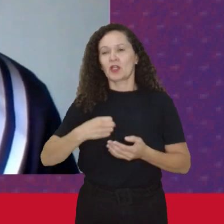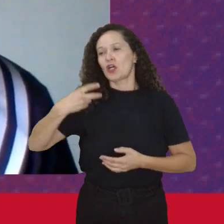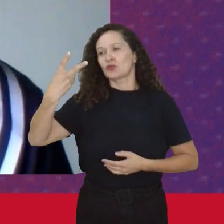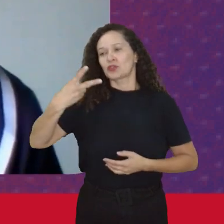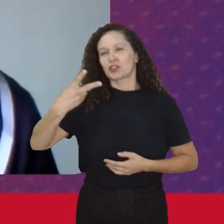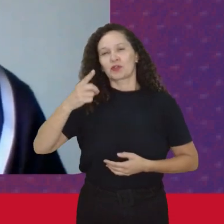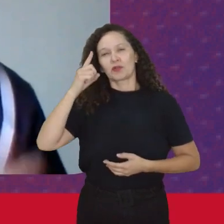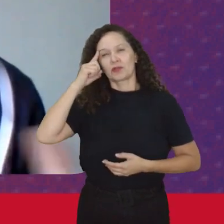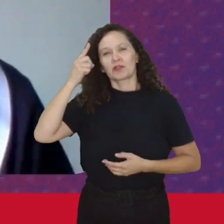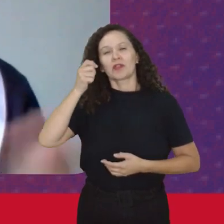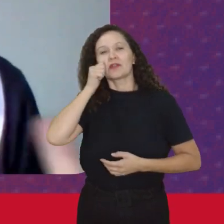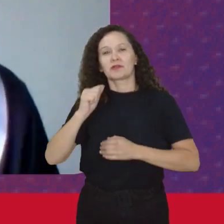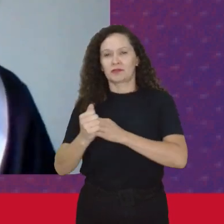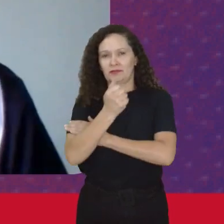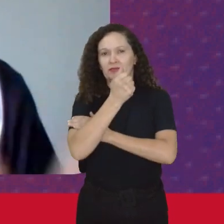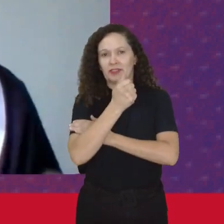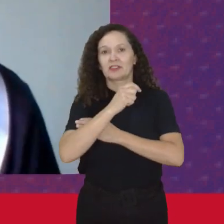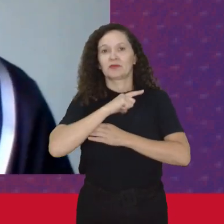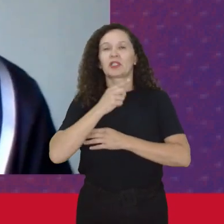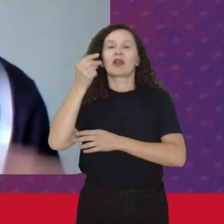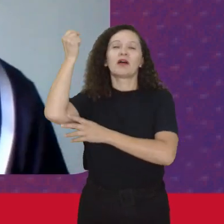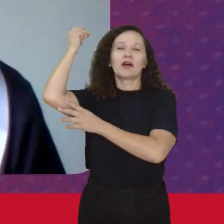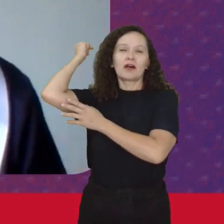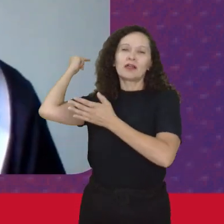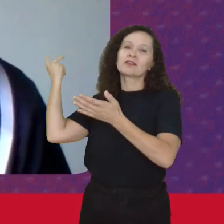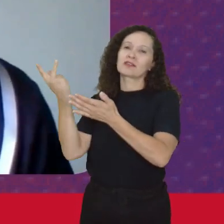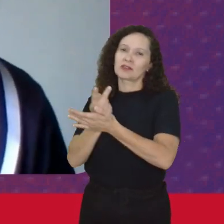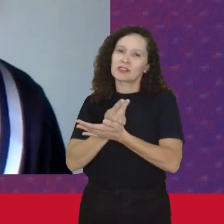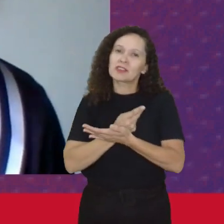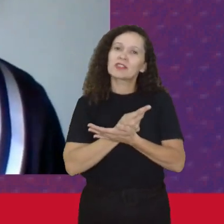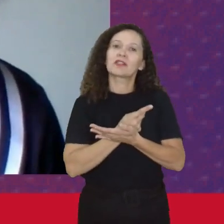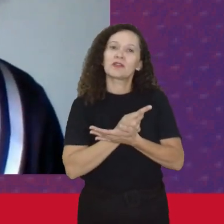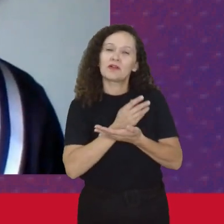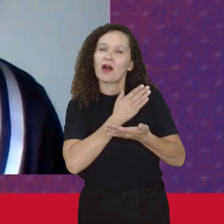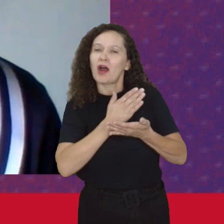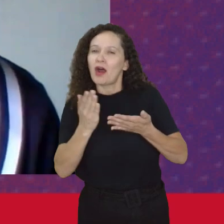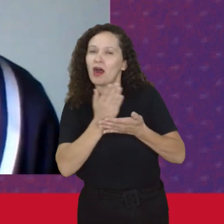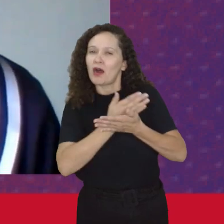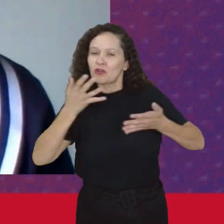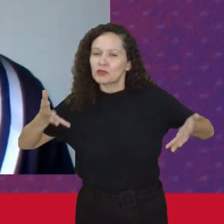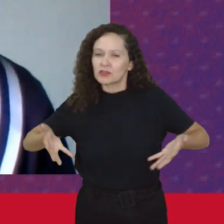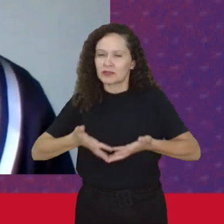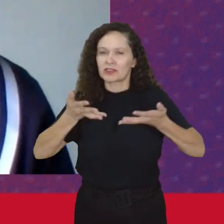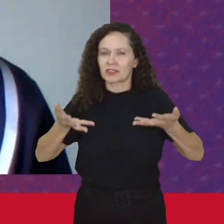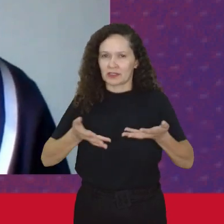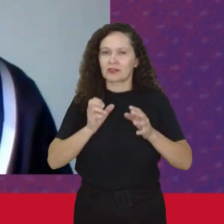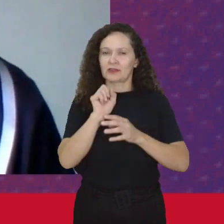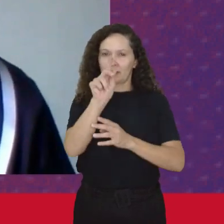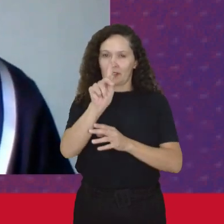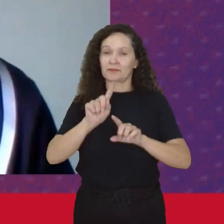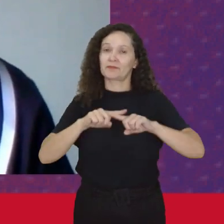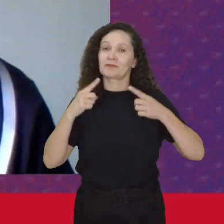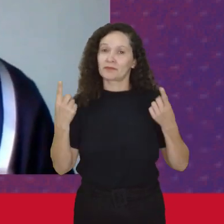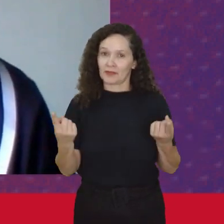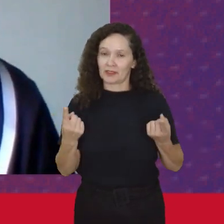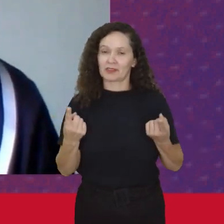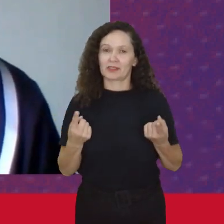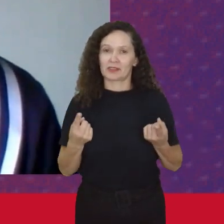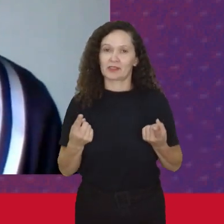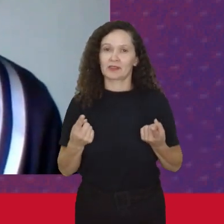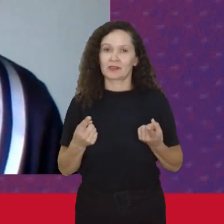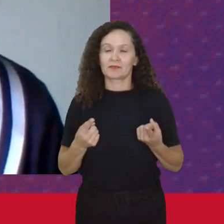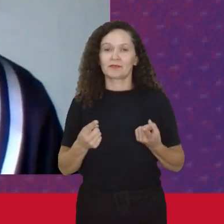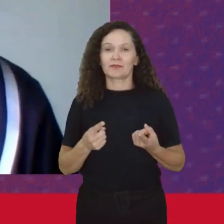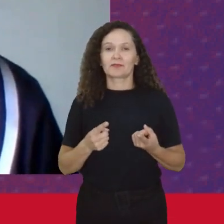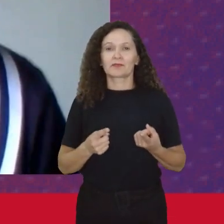Então tem esses antecedentes Esses determinantes Que eu falando Mas foi um movimento Que trouxe